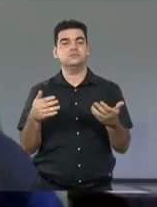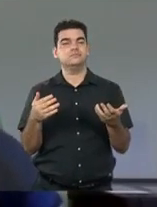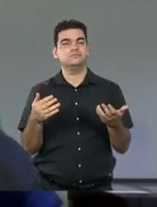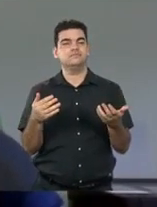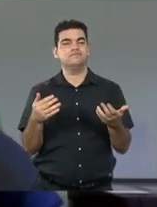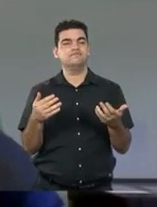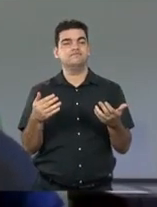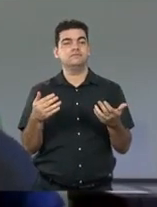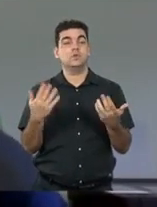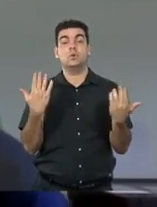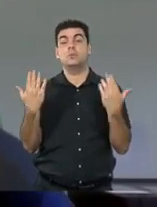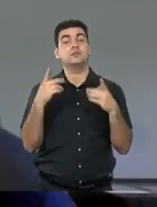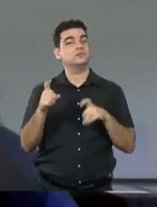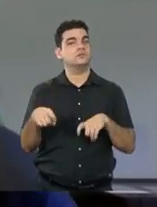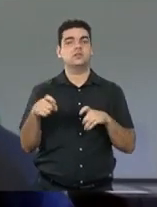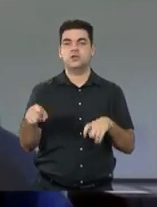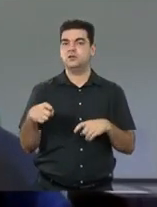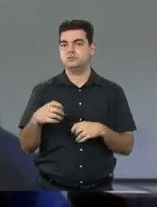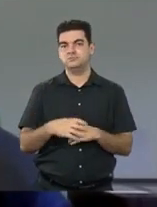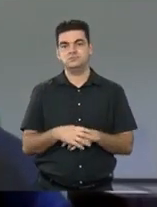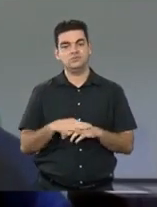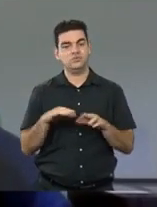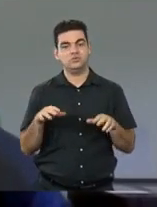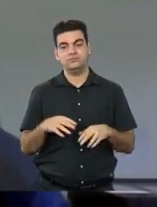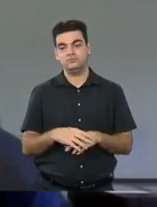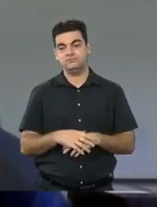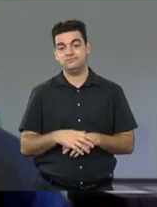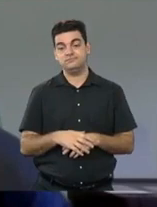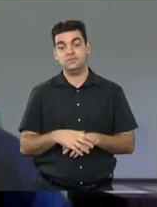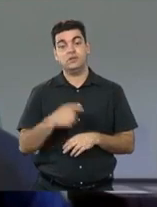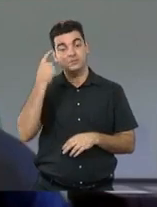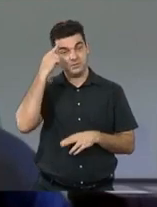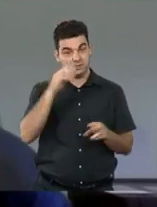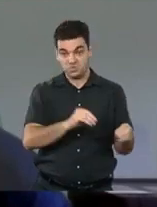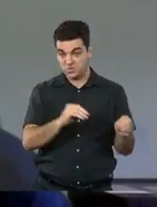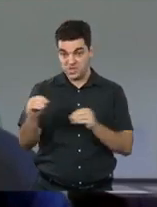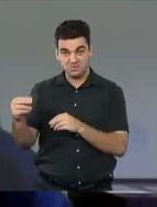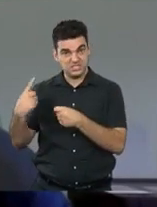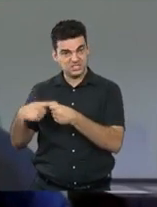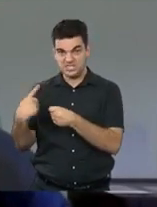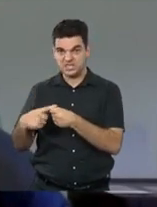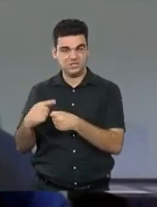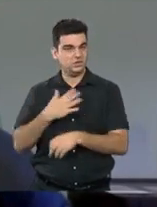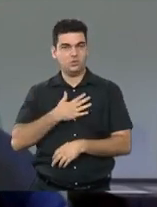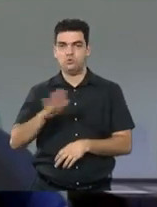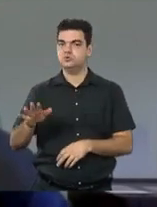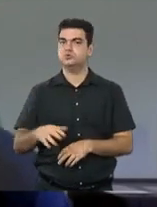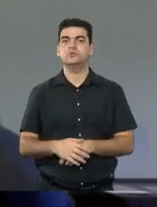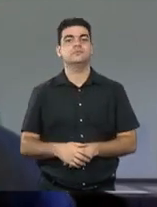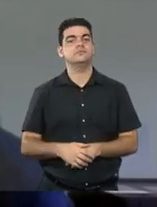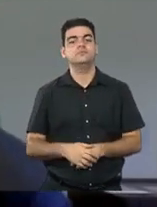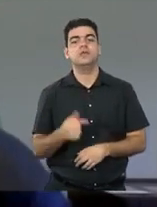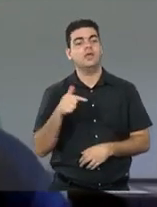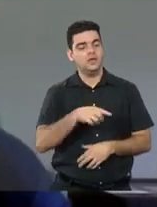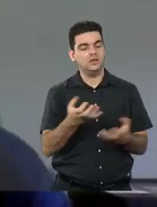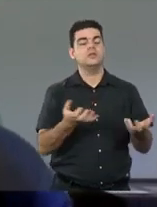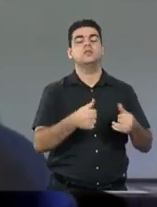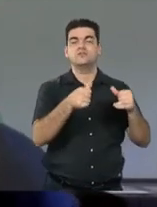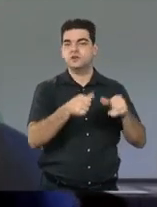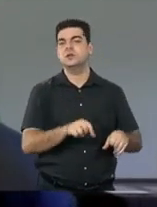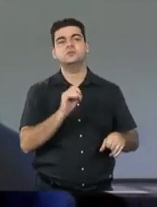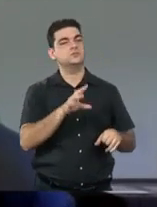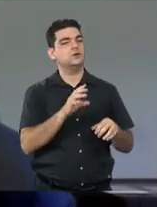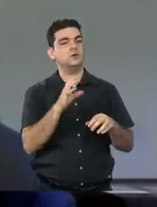questão da terra, achar que ali não era um ganoso. Então, nunca quis sair da terra